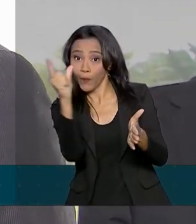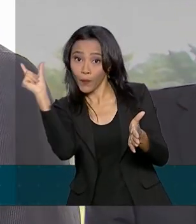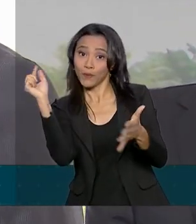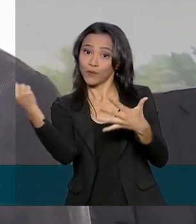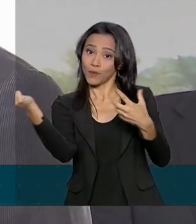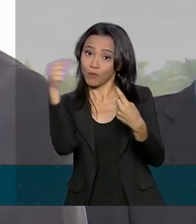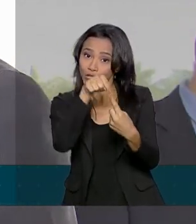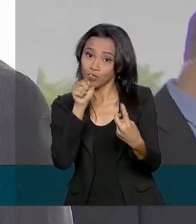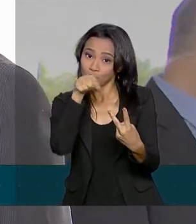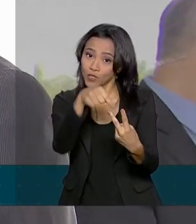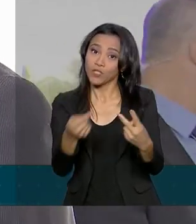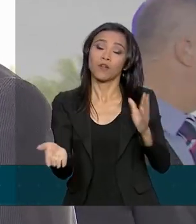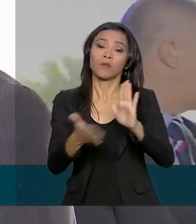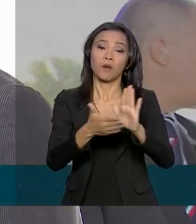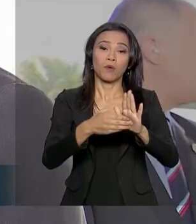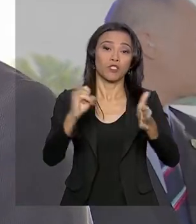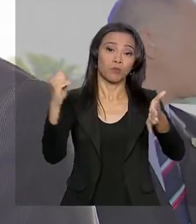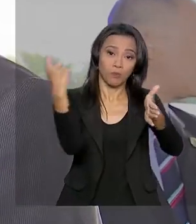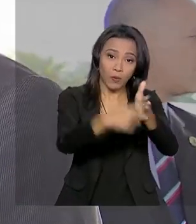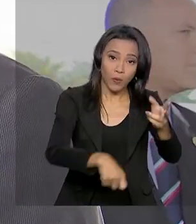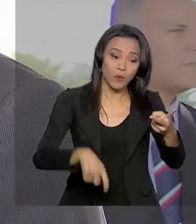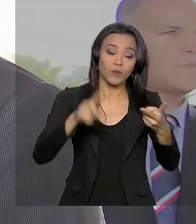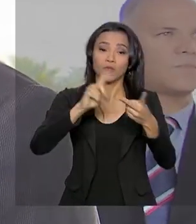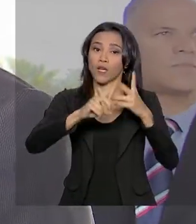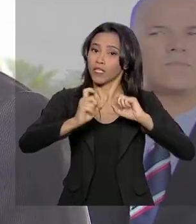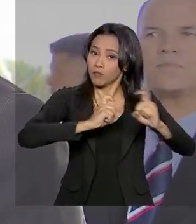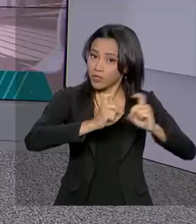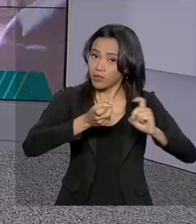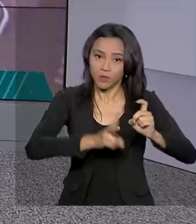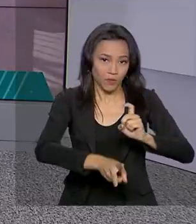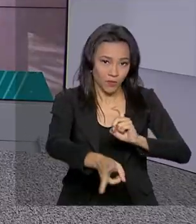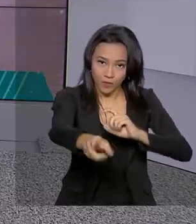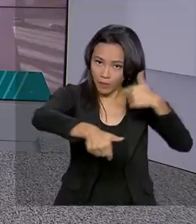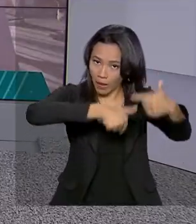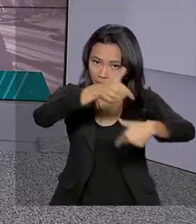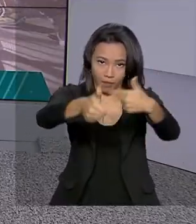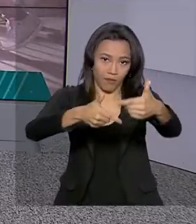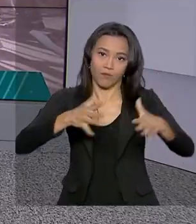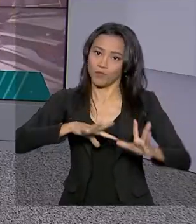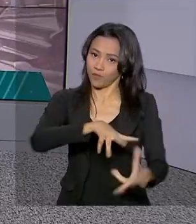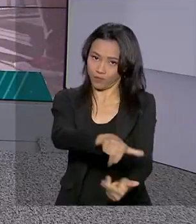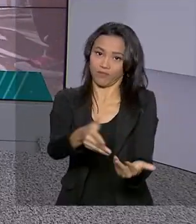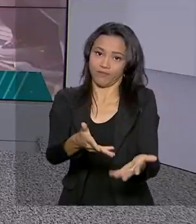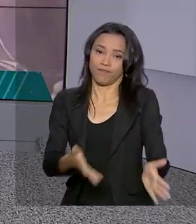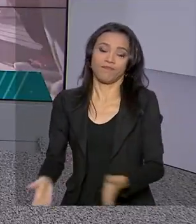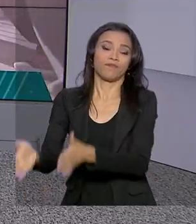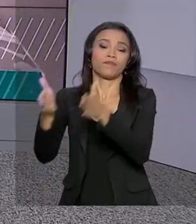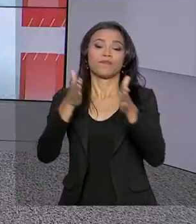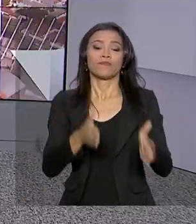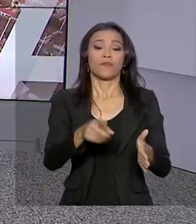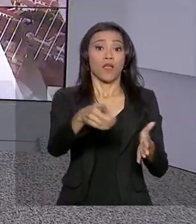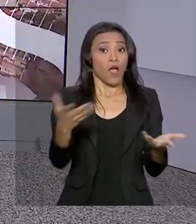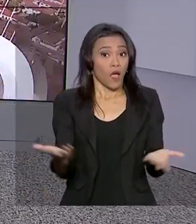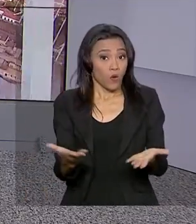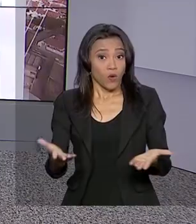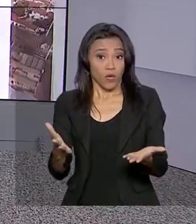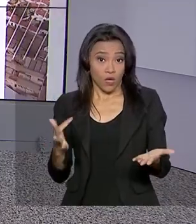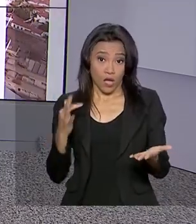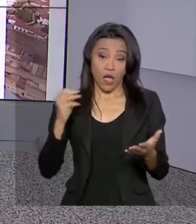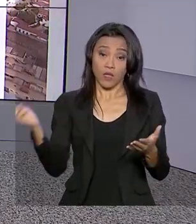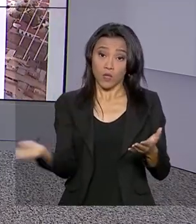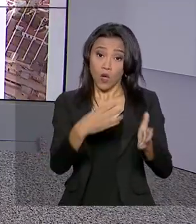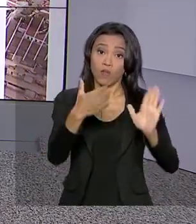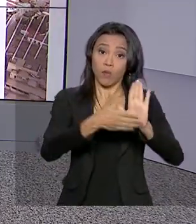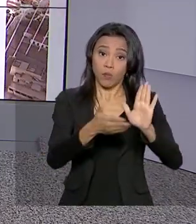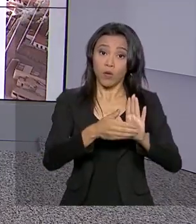Reforma tributária, administrativa, o mundo continua girando. Olha, e a nova Previdência e o futuro da América Latina são